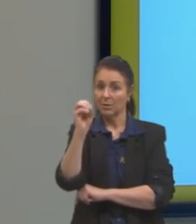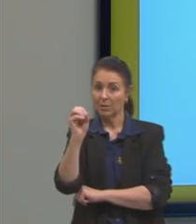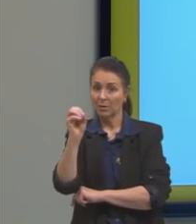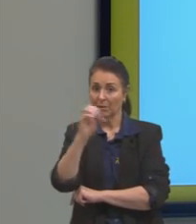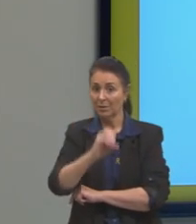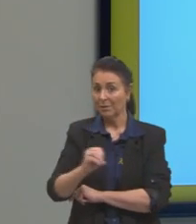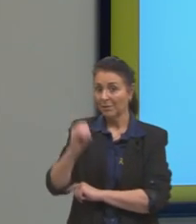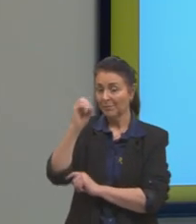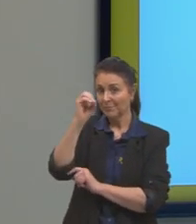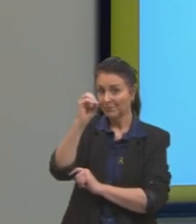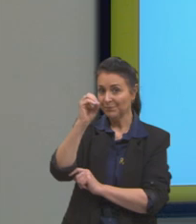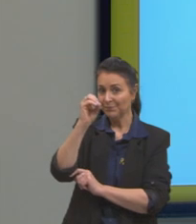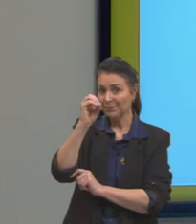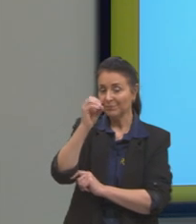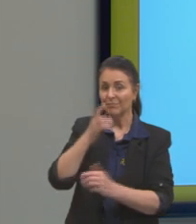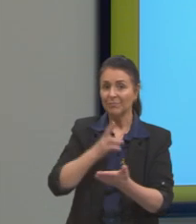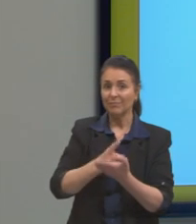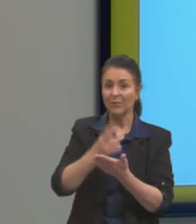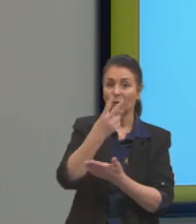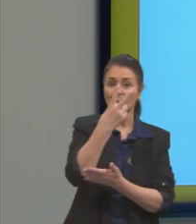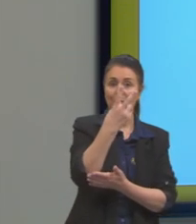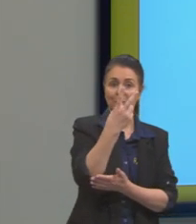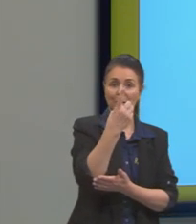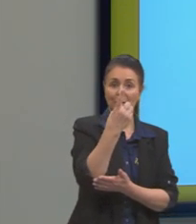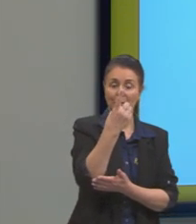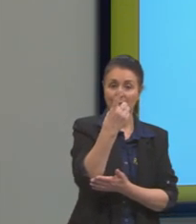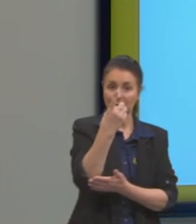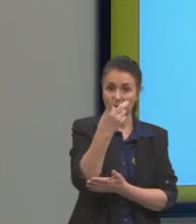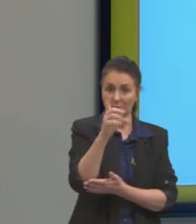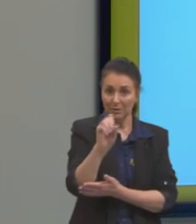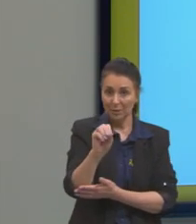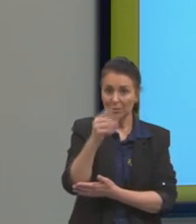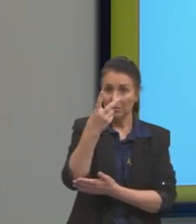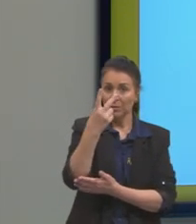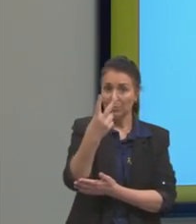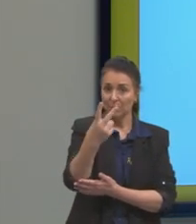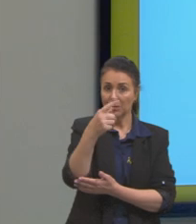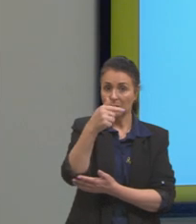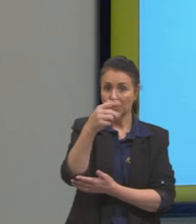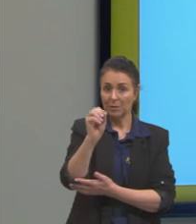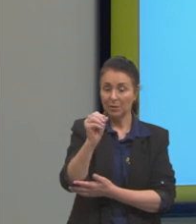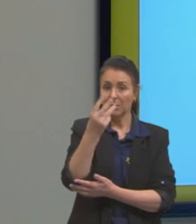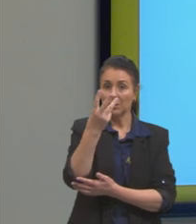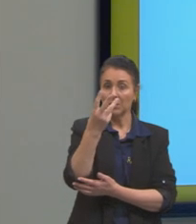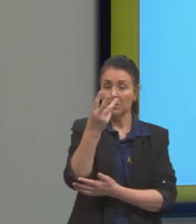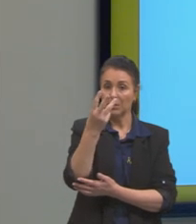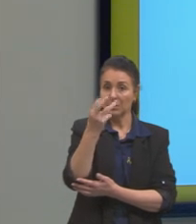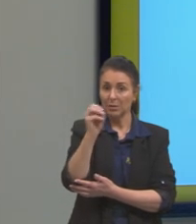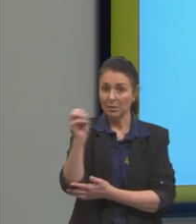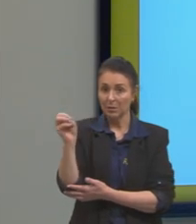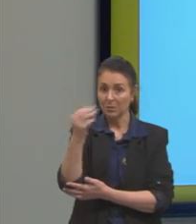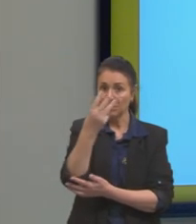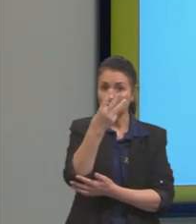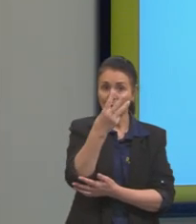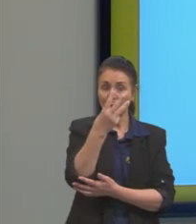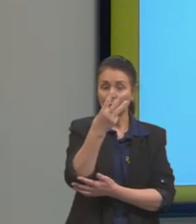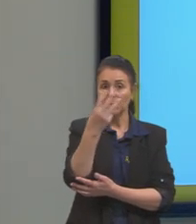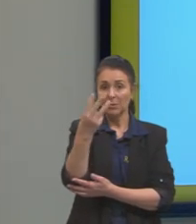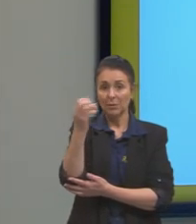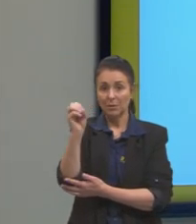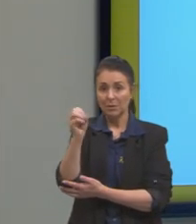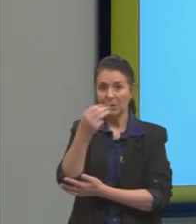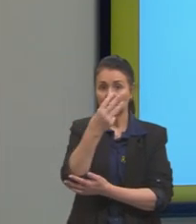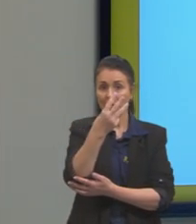Então, continuando, 210, 240, 270, 300, 330, e finaliza com 360.